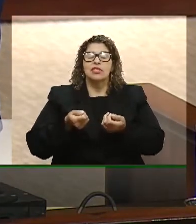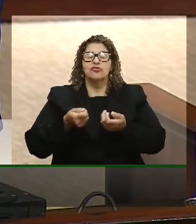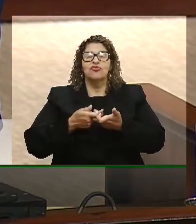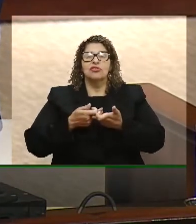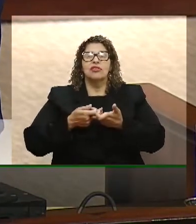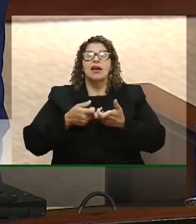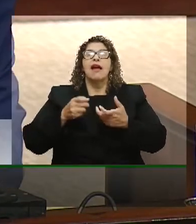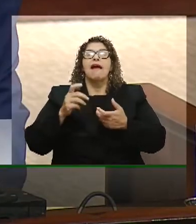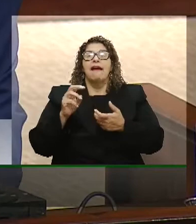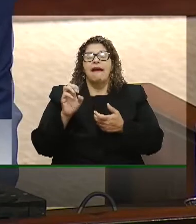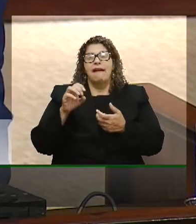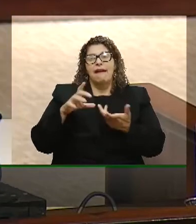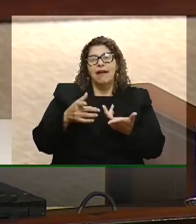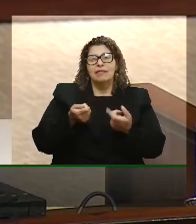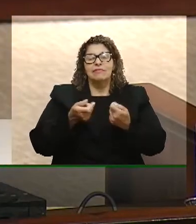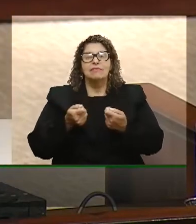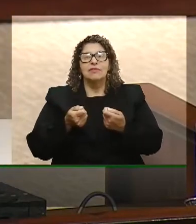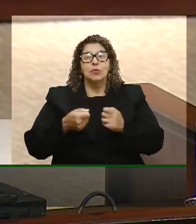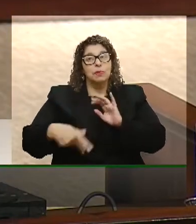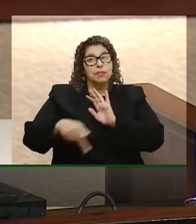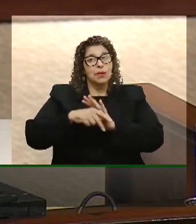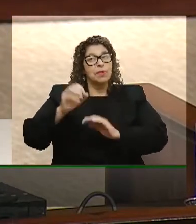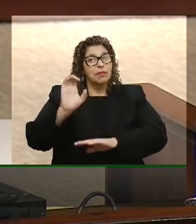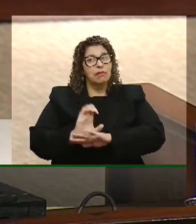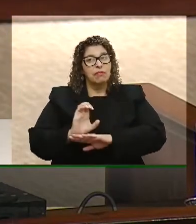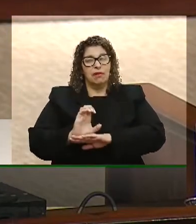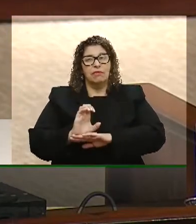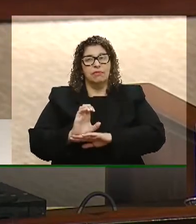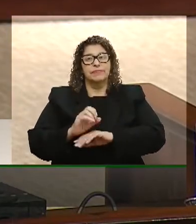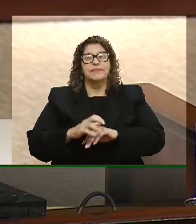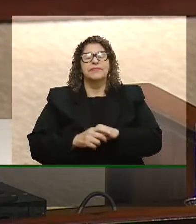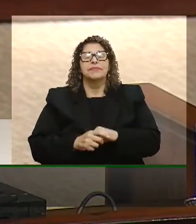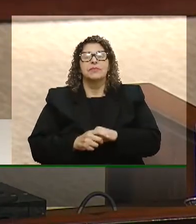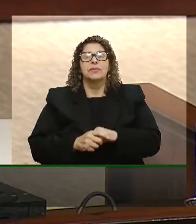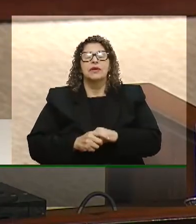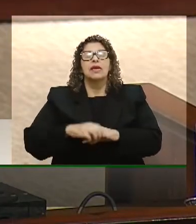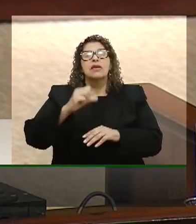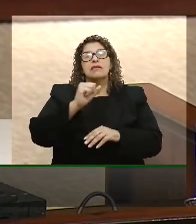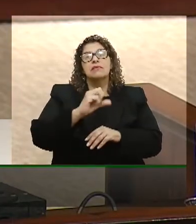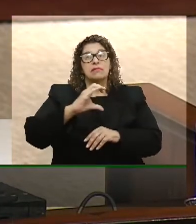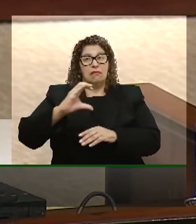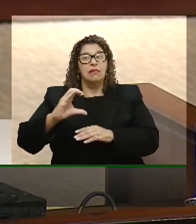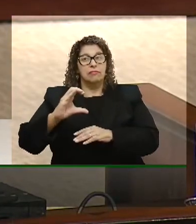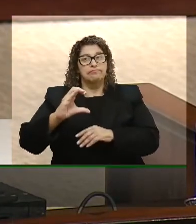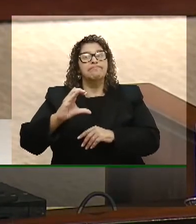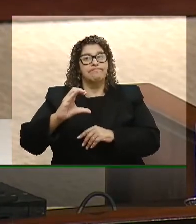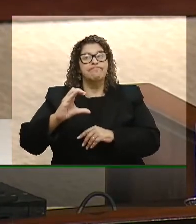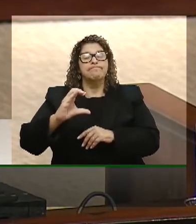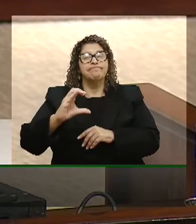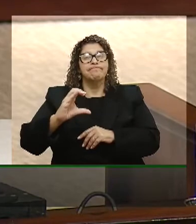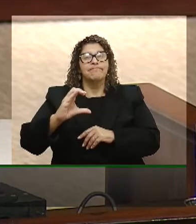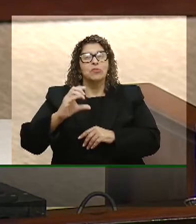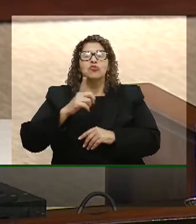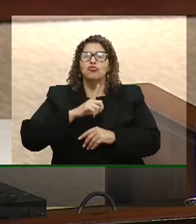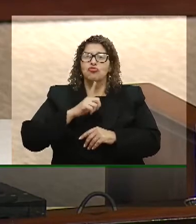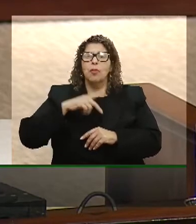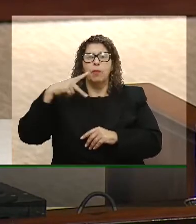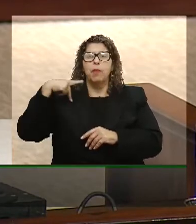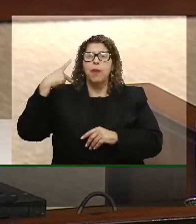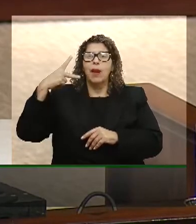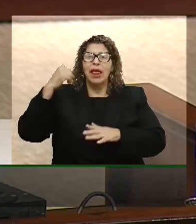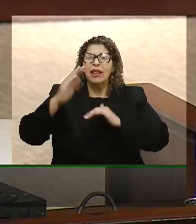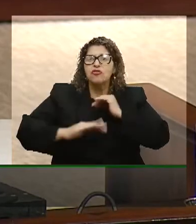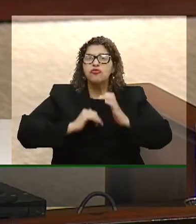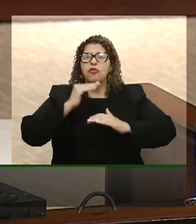deputado Pepe Santa Catarina pelo fato de ter adotado políticas de